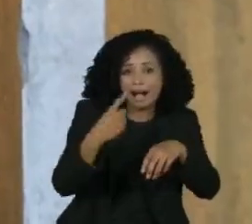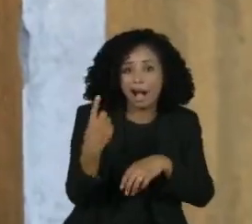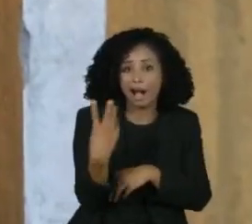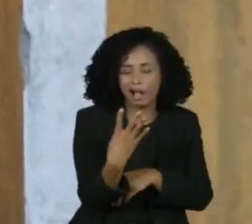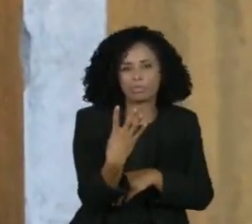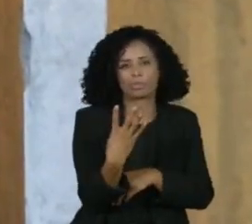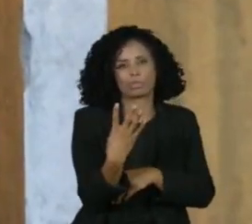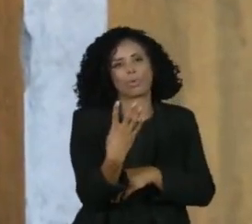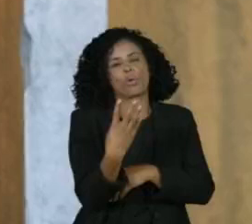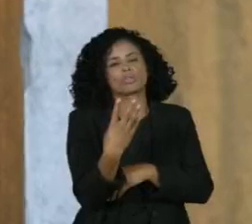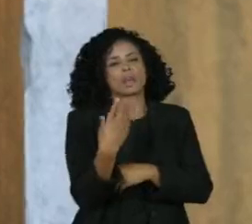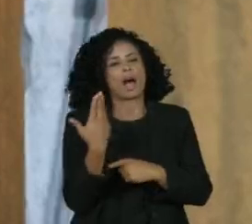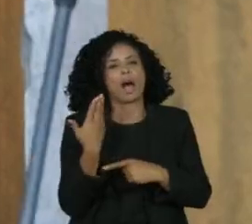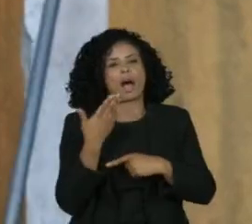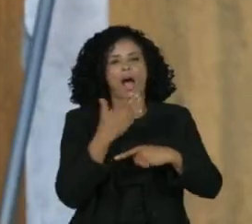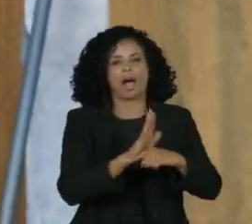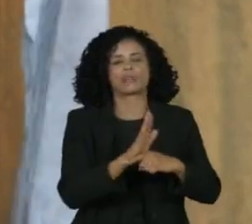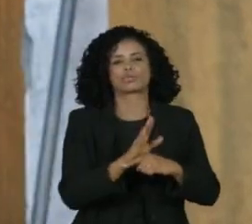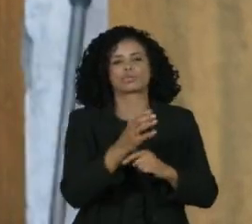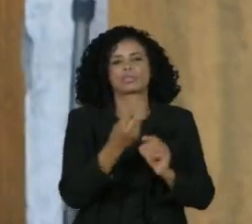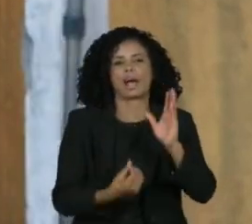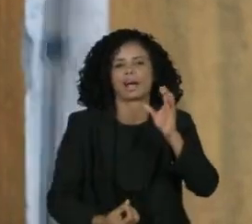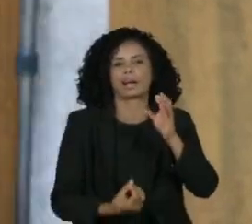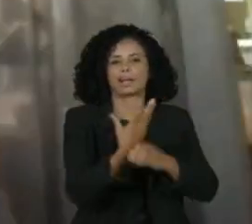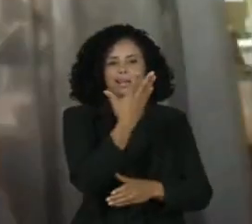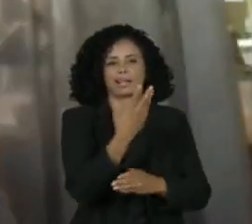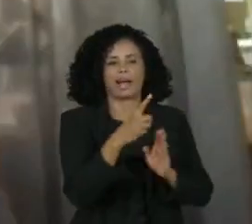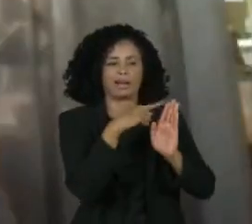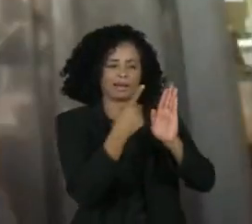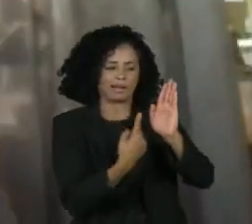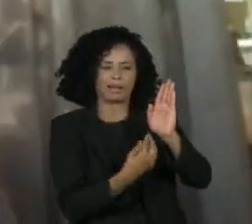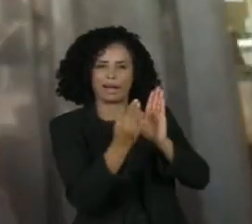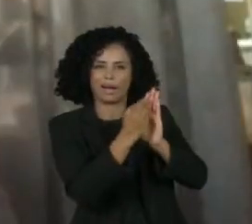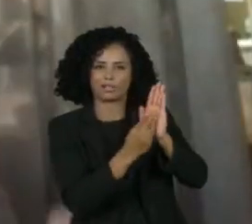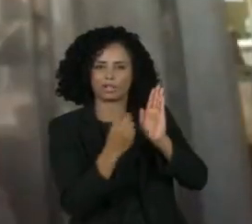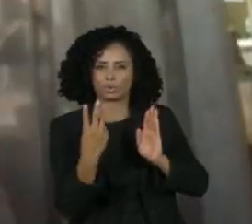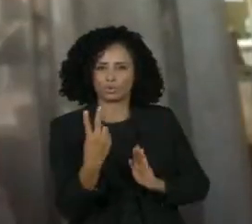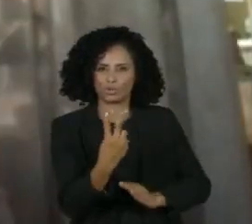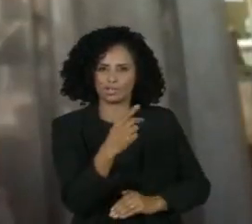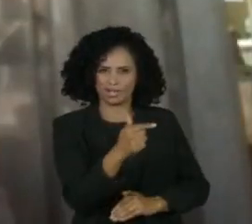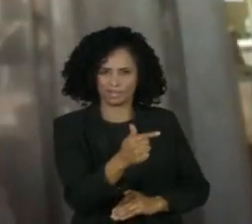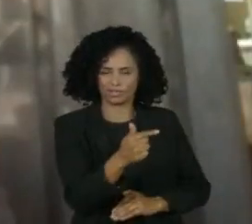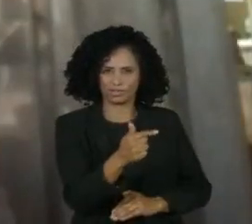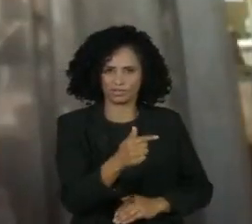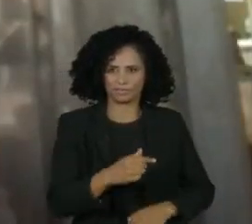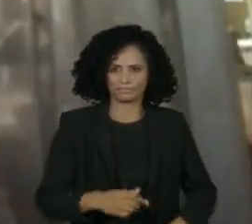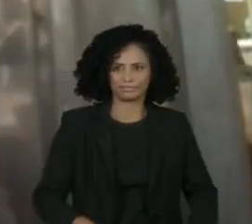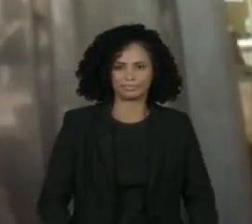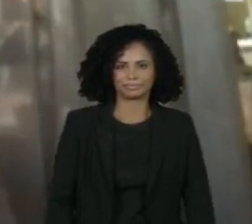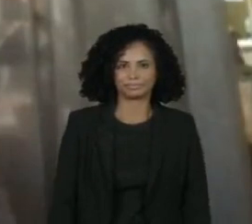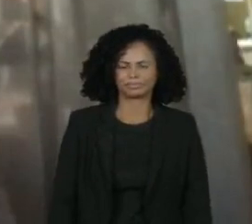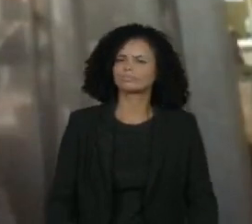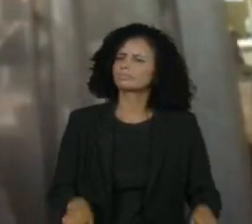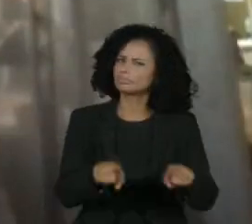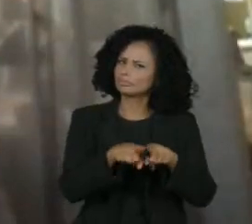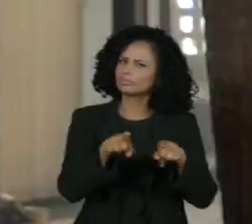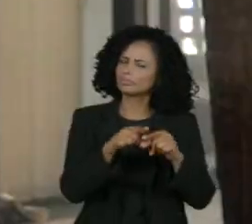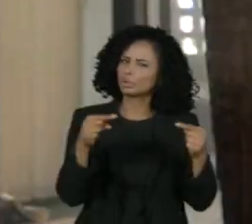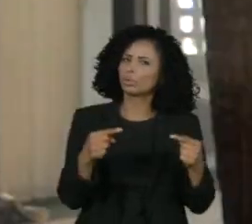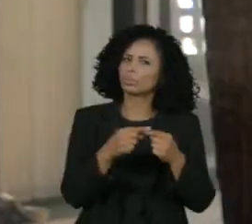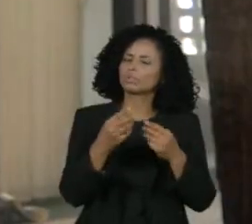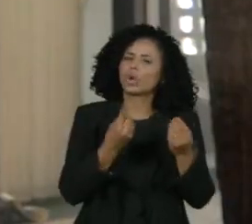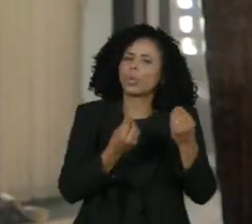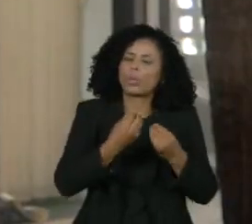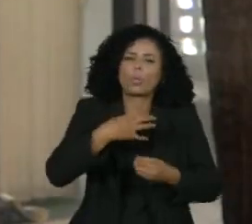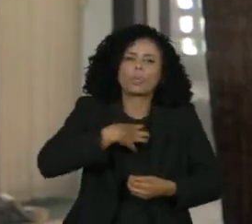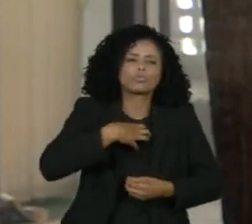para criar o movimento Agenda 227. Todos esses temas precisam ser debatidos a partir da ótica da criança e do adolescente.